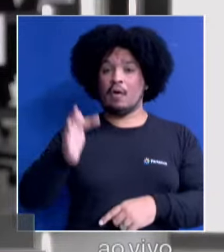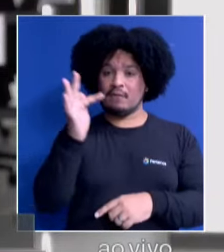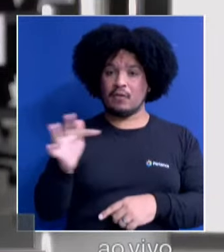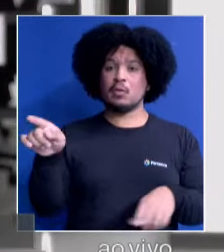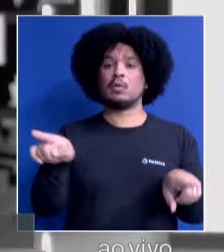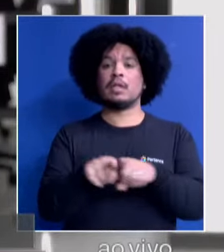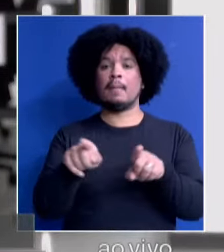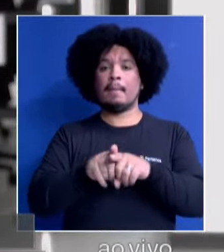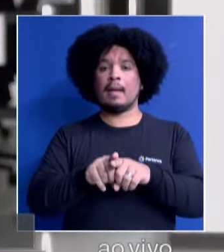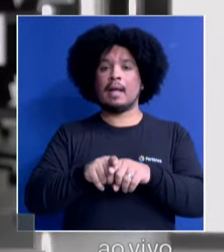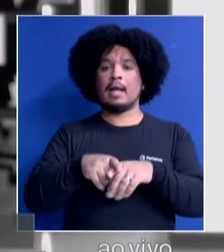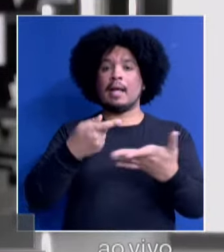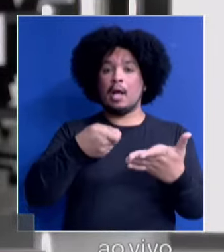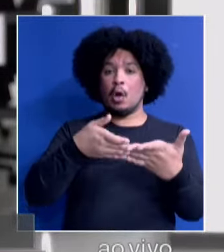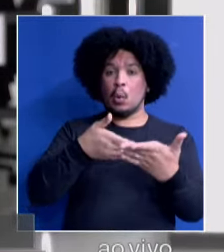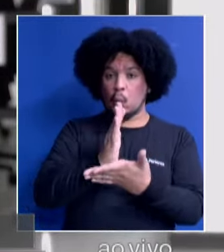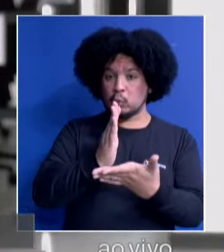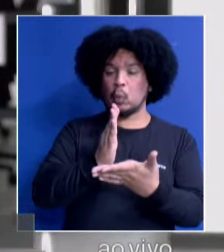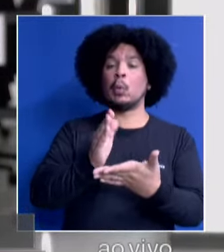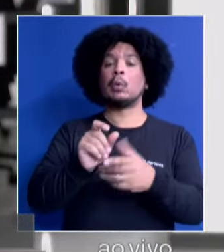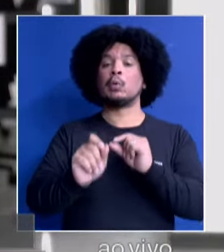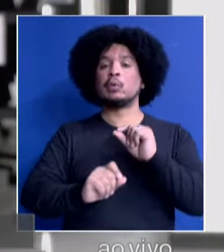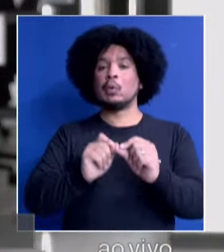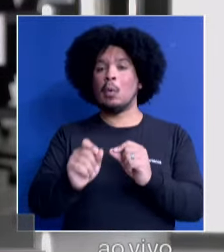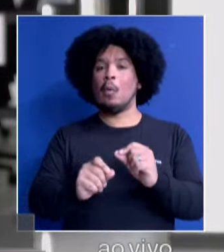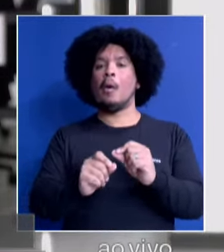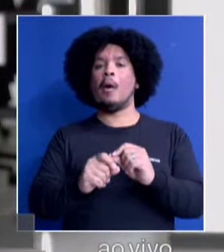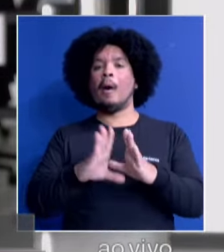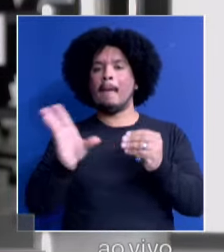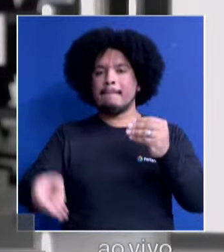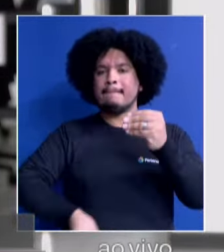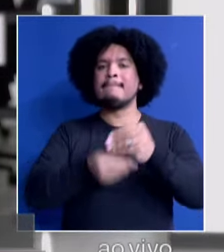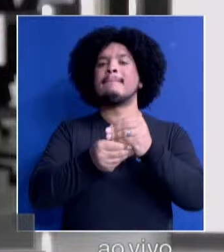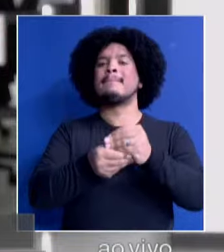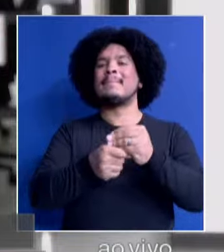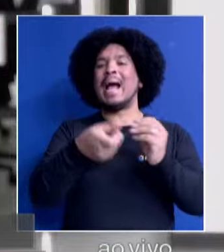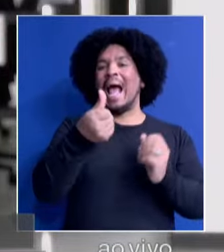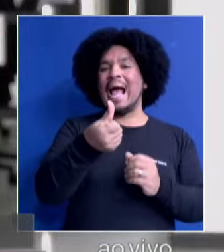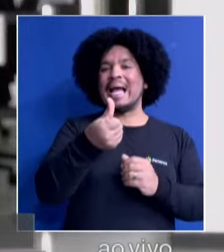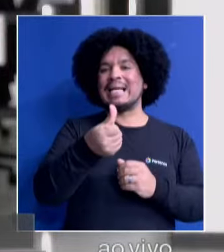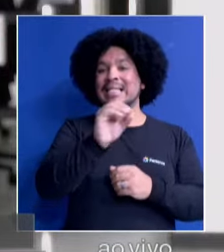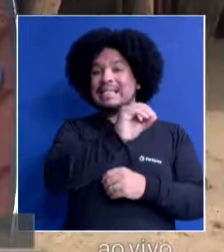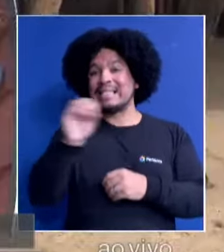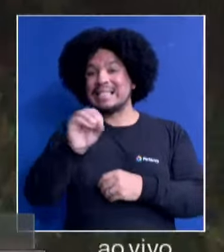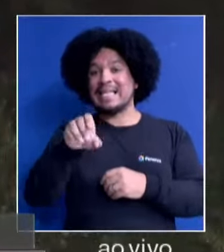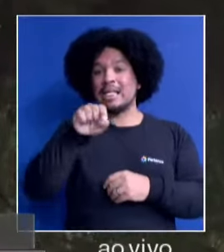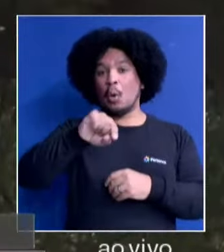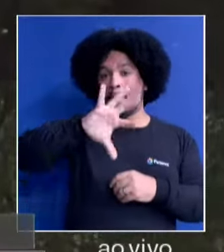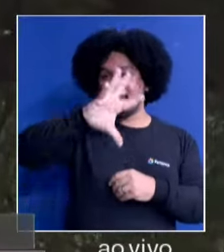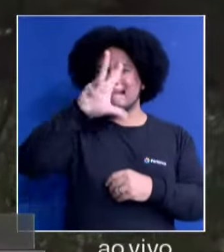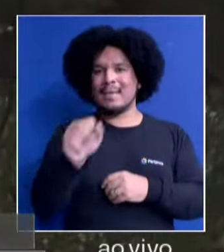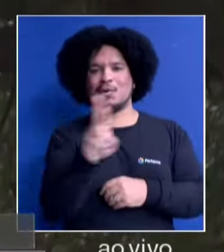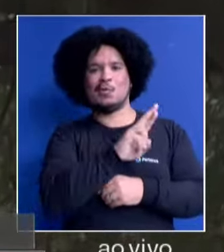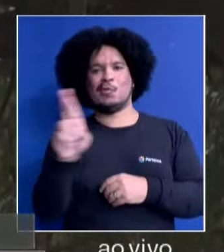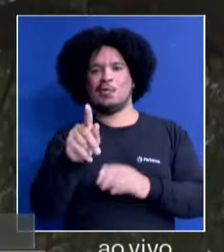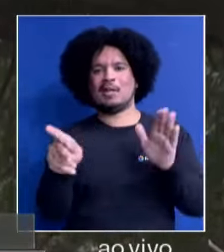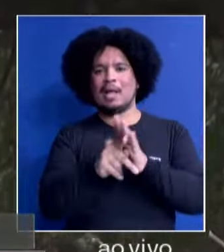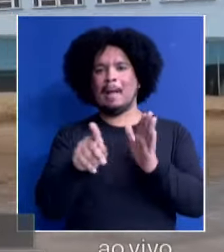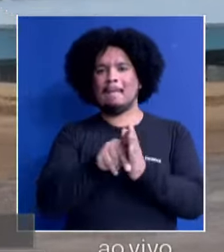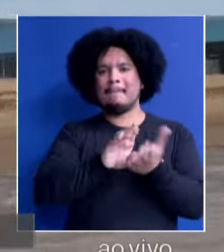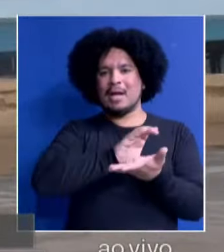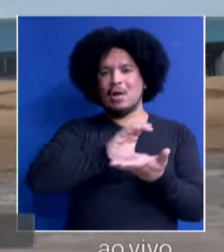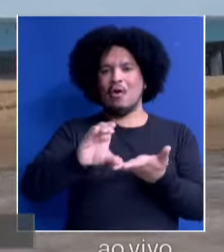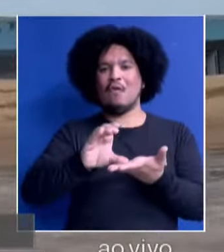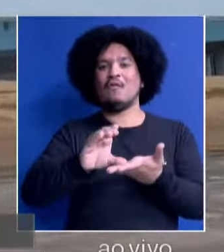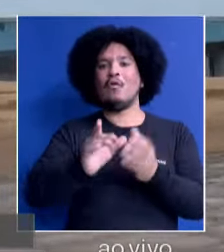também autorizou, a partir de hoje, um aporte adicional de 600 milhões de reais para o Fundo Garantidor